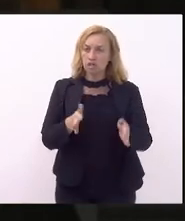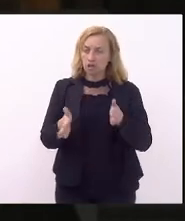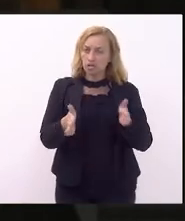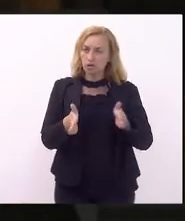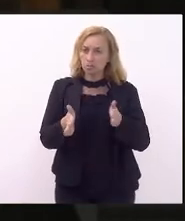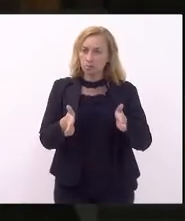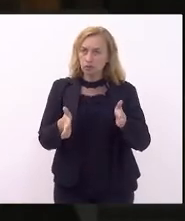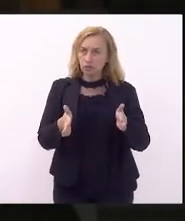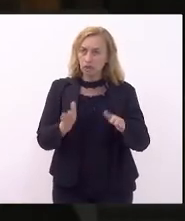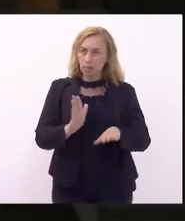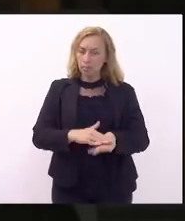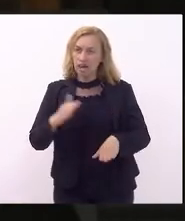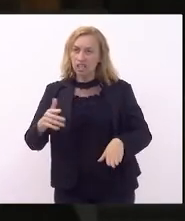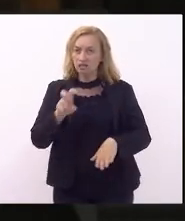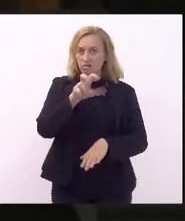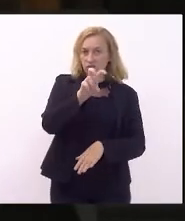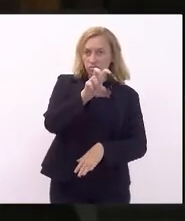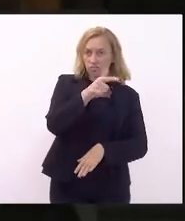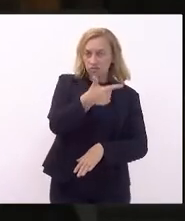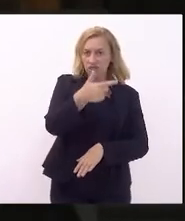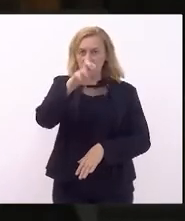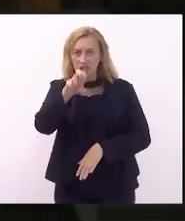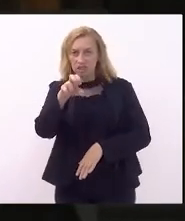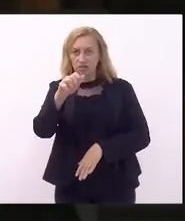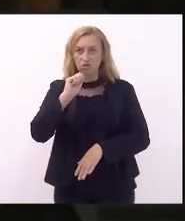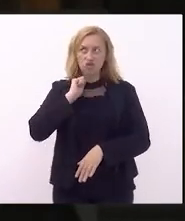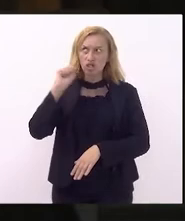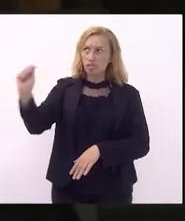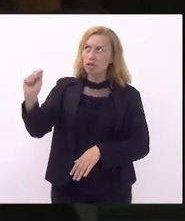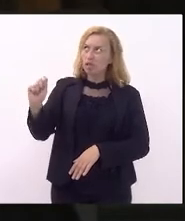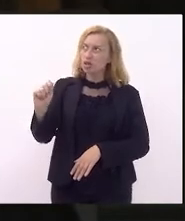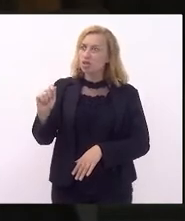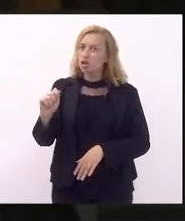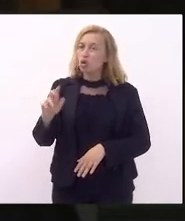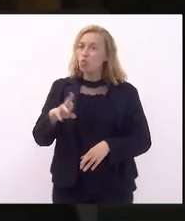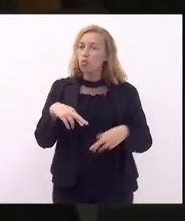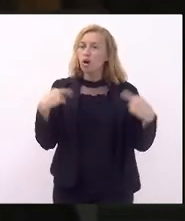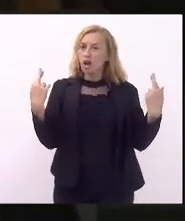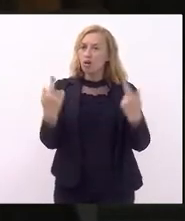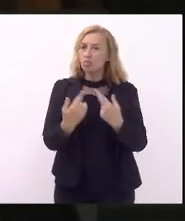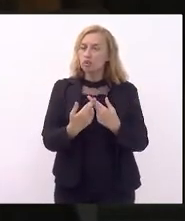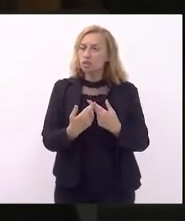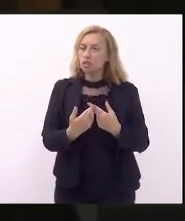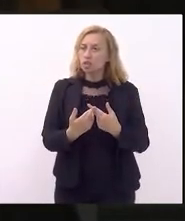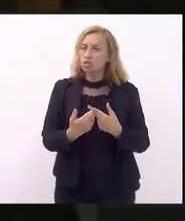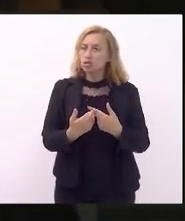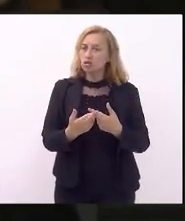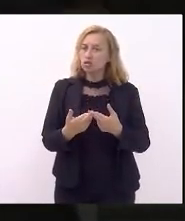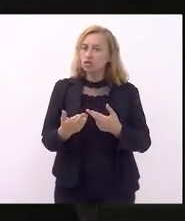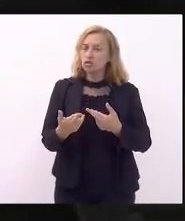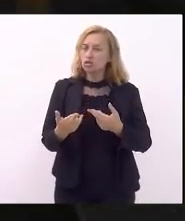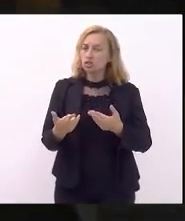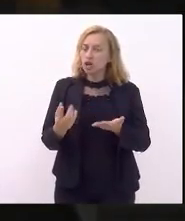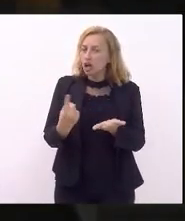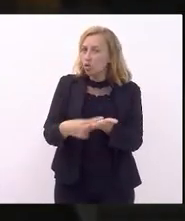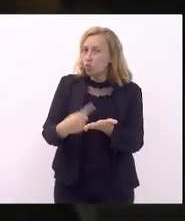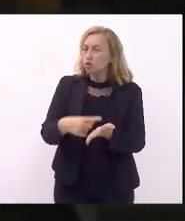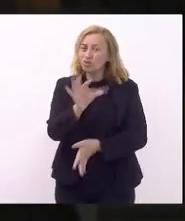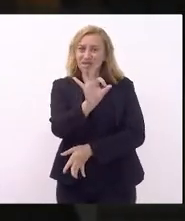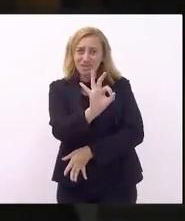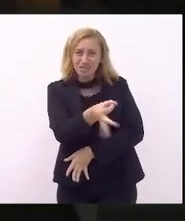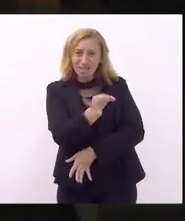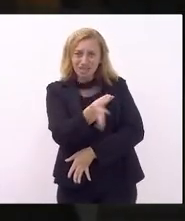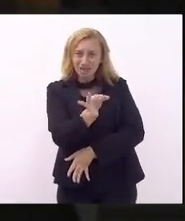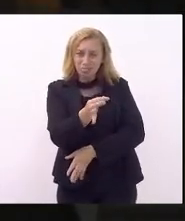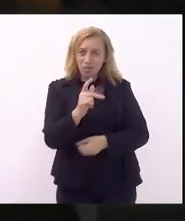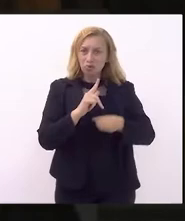o que nós iremos intitulando uma audiência de conciliação. Evidentemente, entre